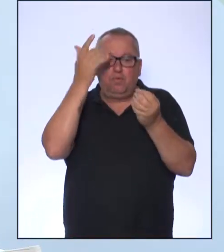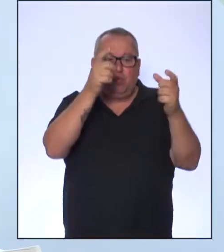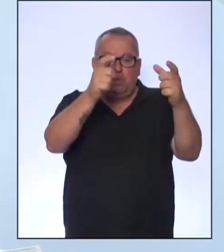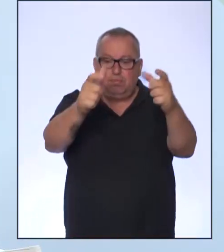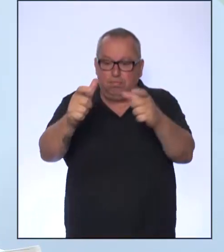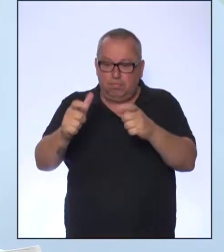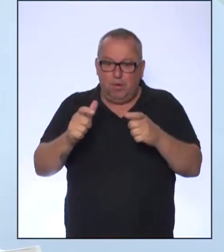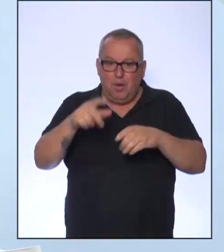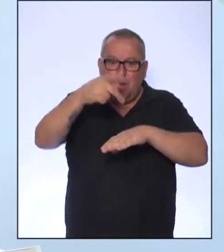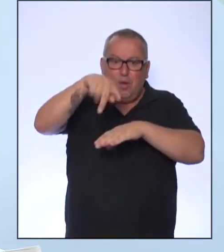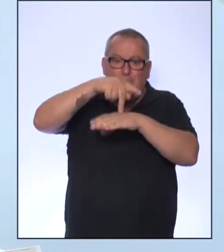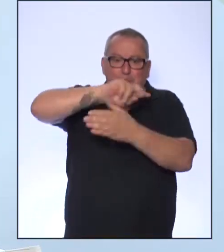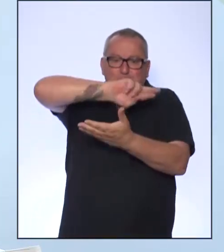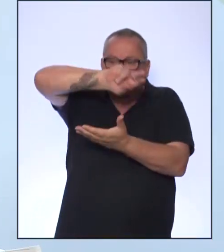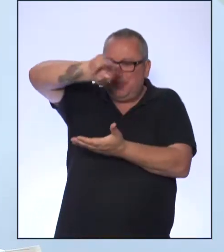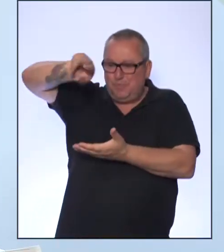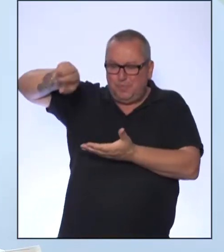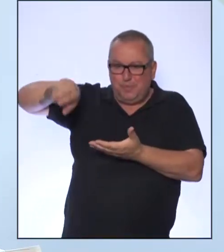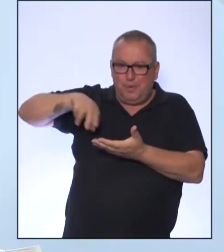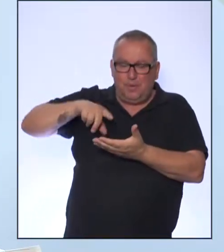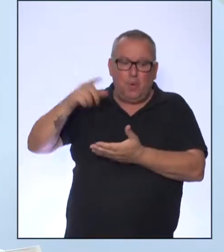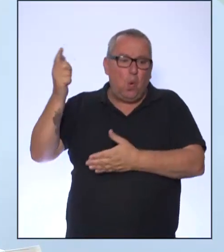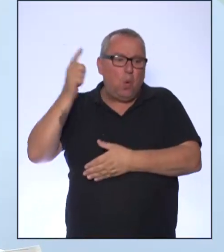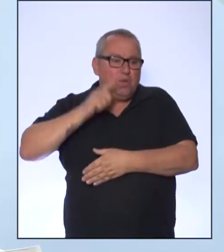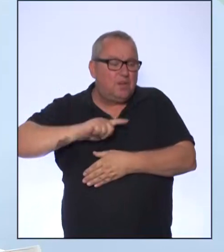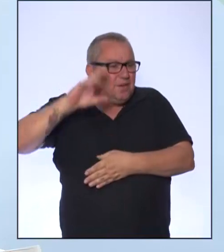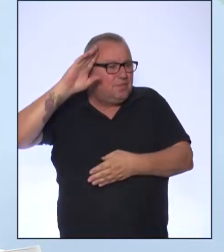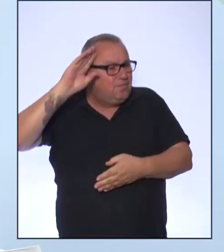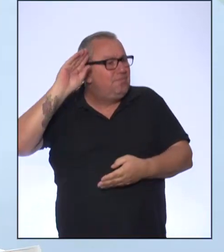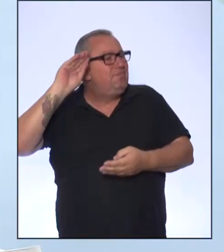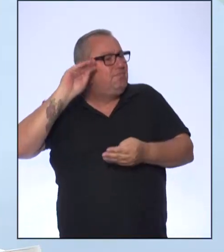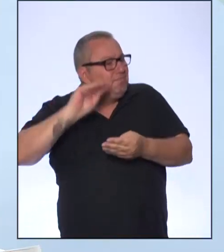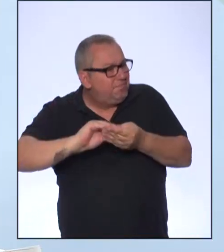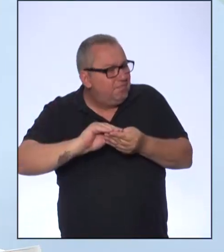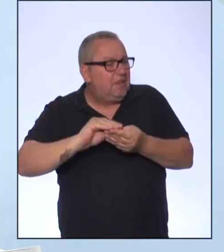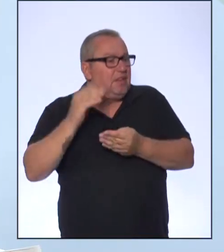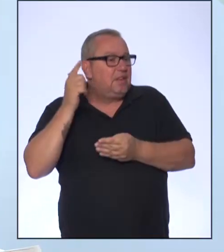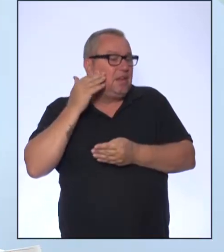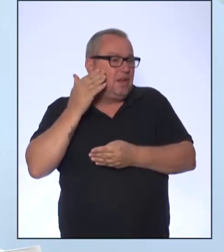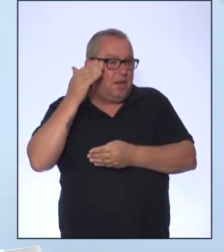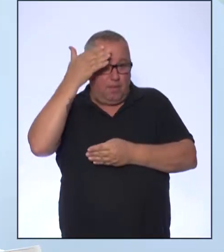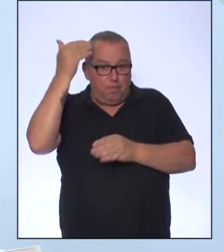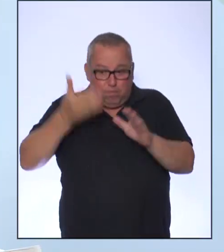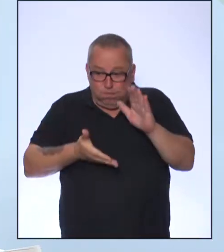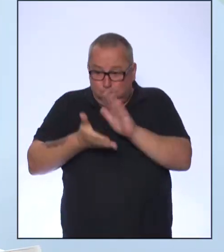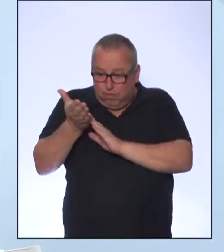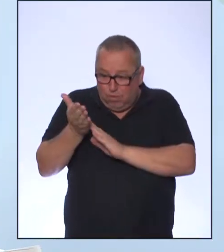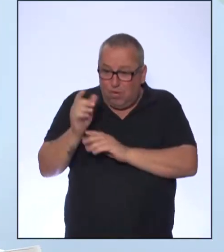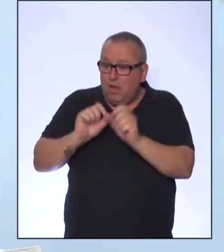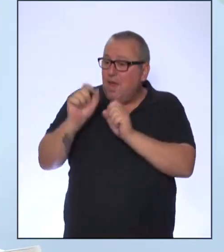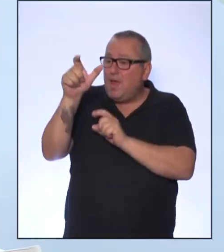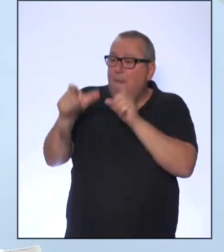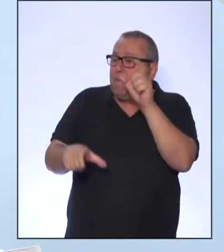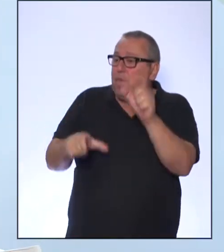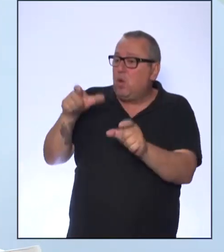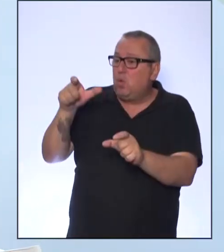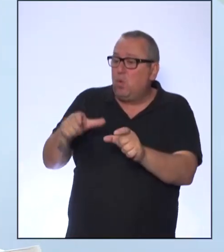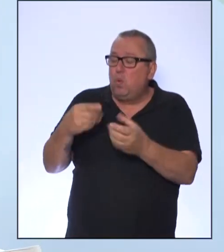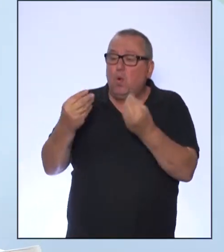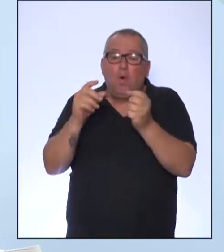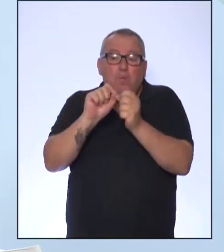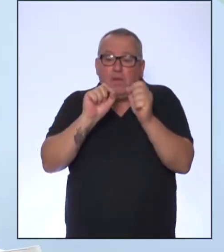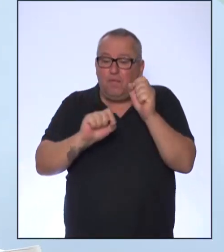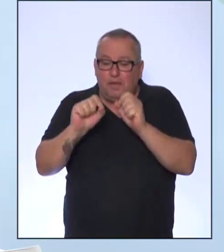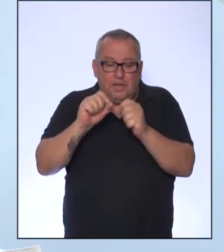diferentes países têm entendido essa questão dos refugiados. Quem são eles? Para onde eles estão